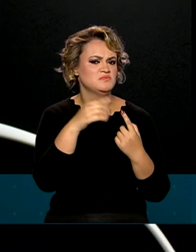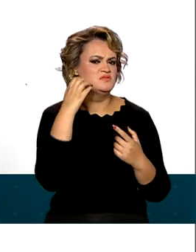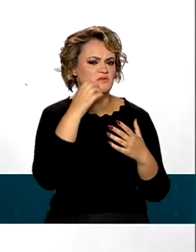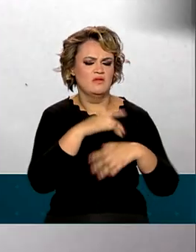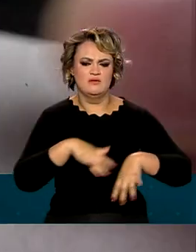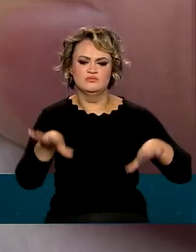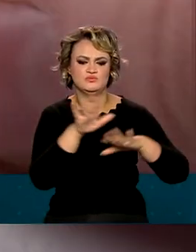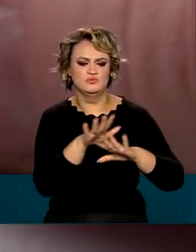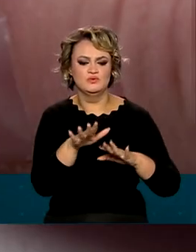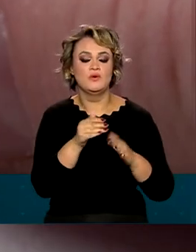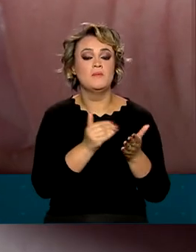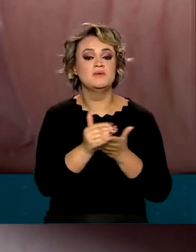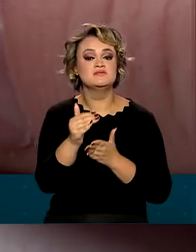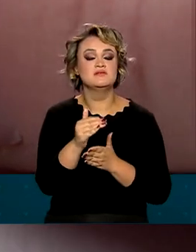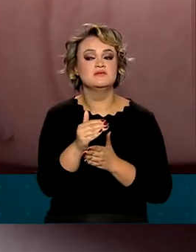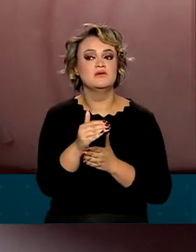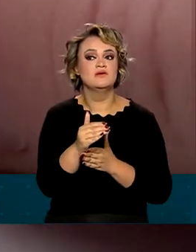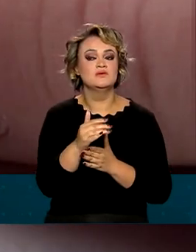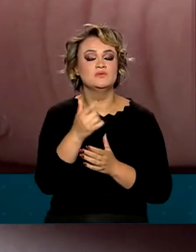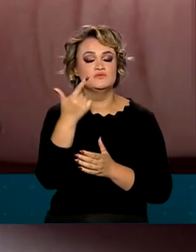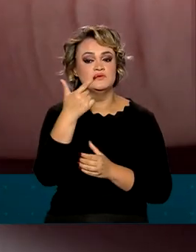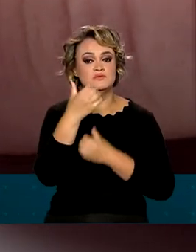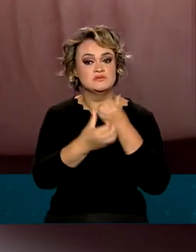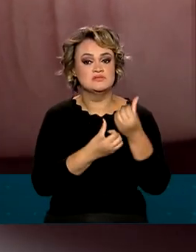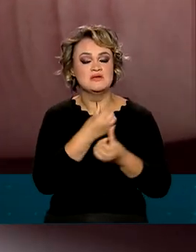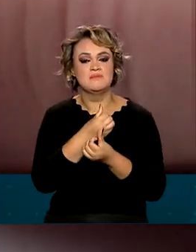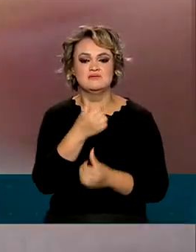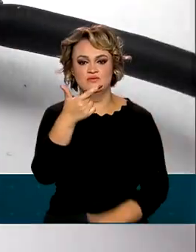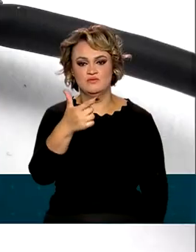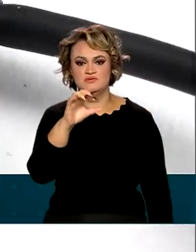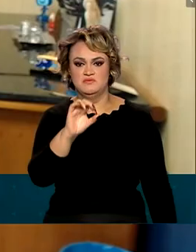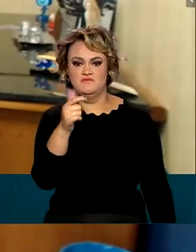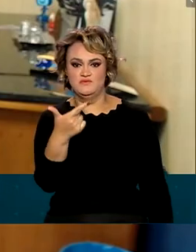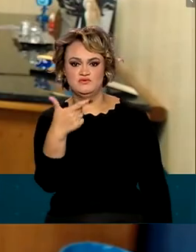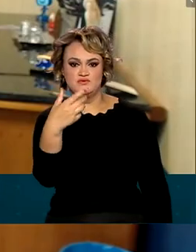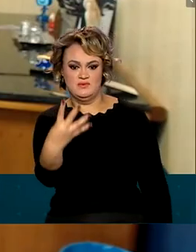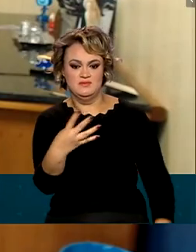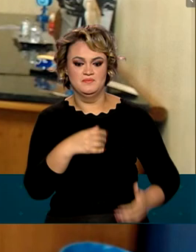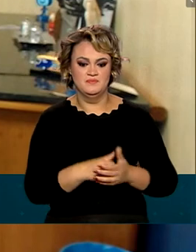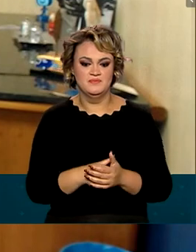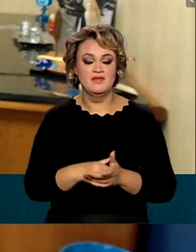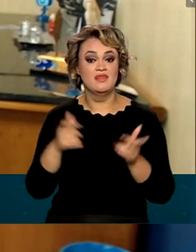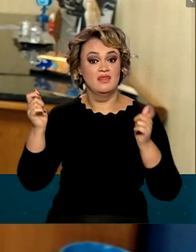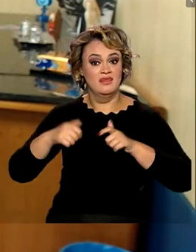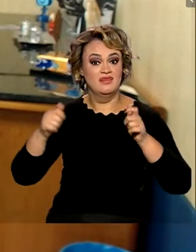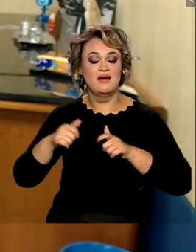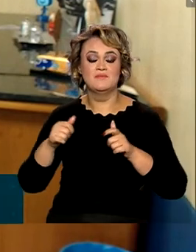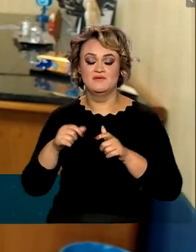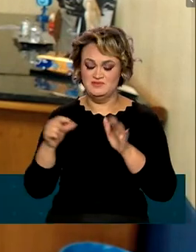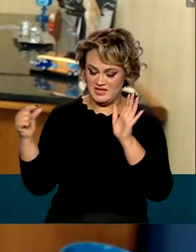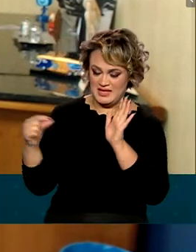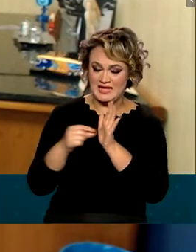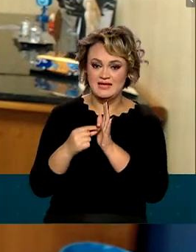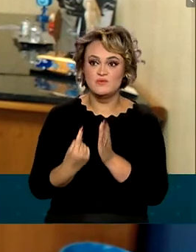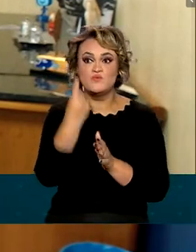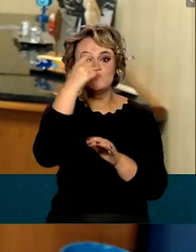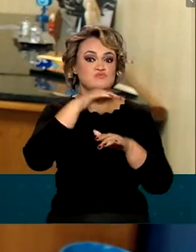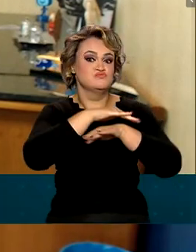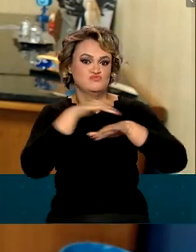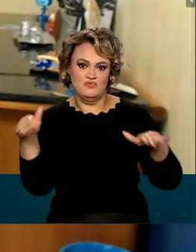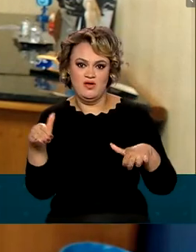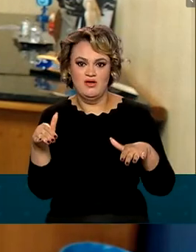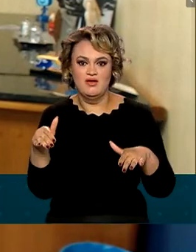de celulares a partir do segundo semestre de 2024. Você vai poder ter um carregador universal,